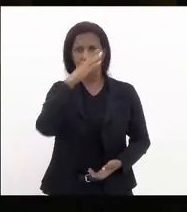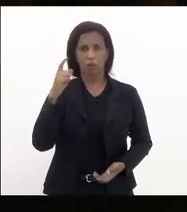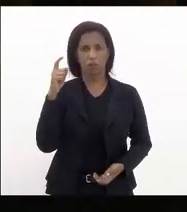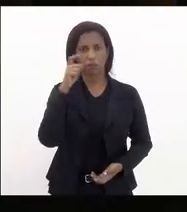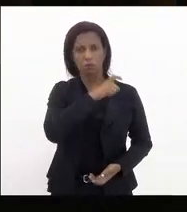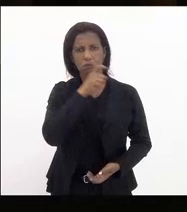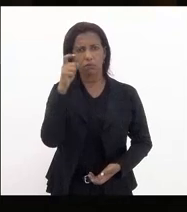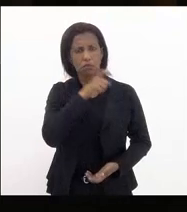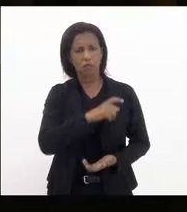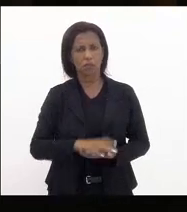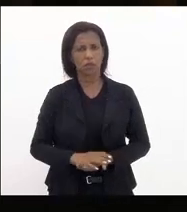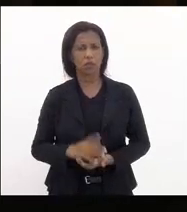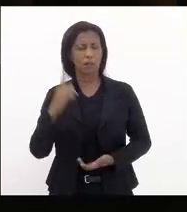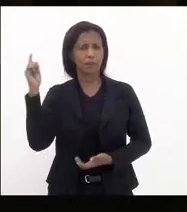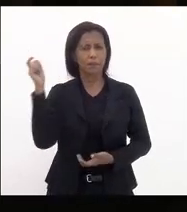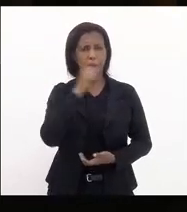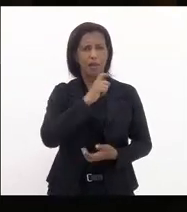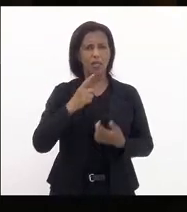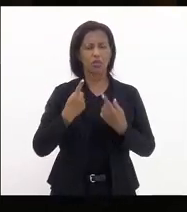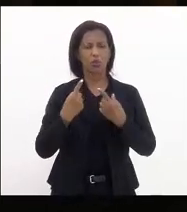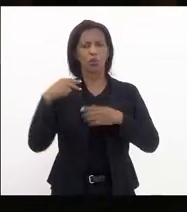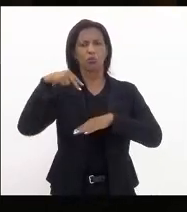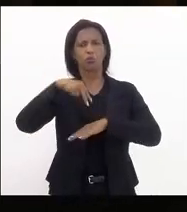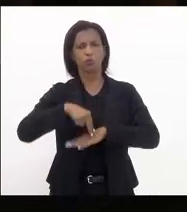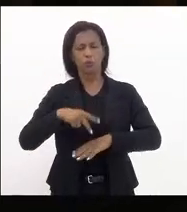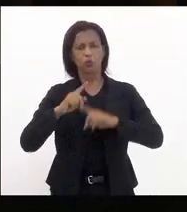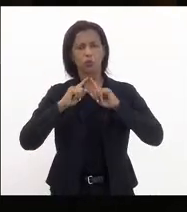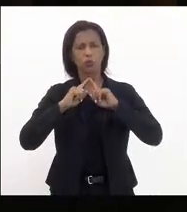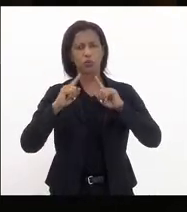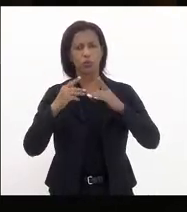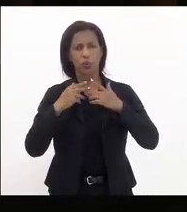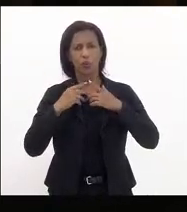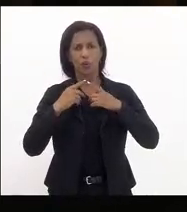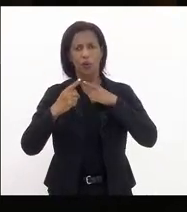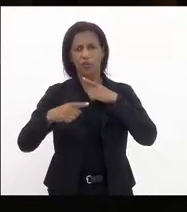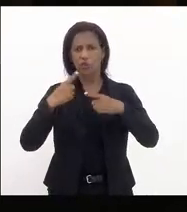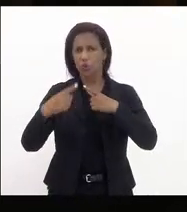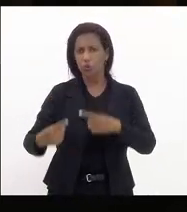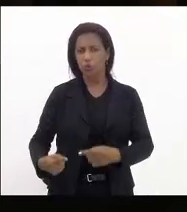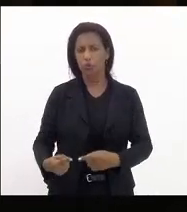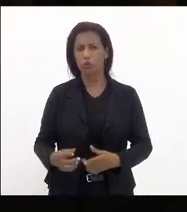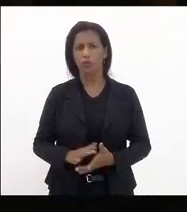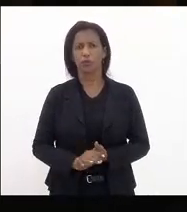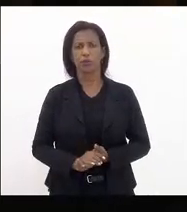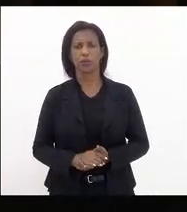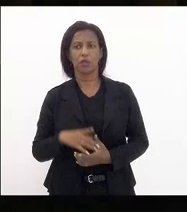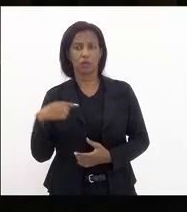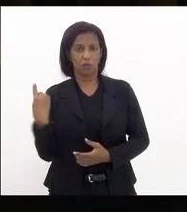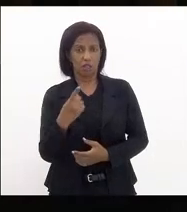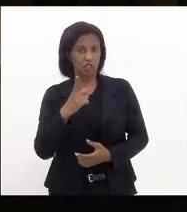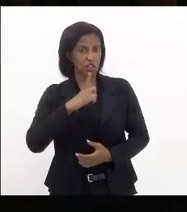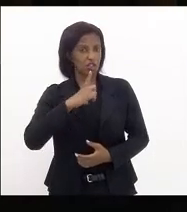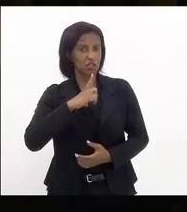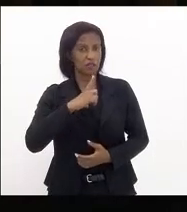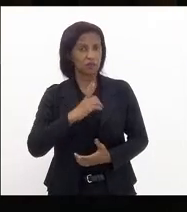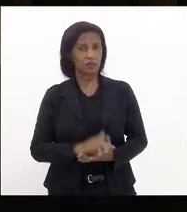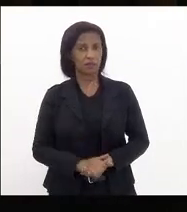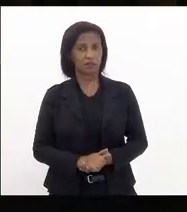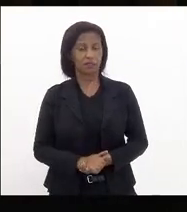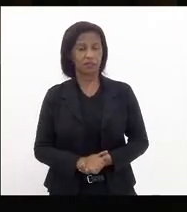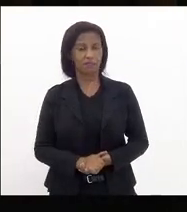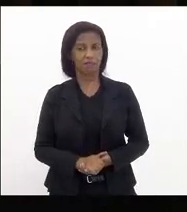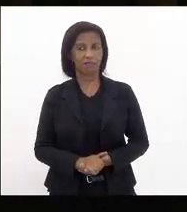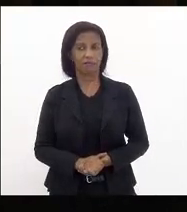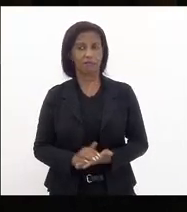mente quando discursa inclusive senhora presidenta que a gente tem aí